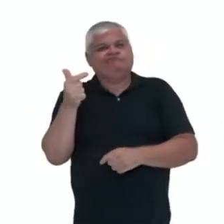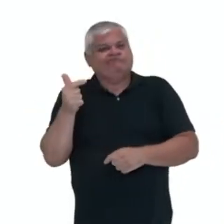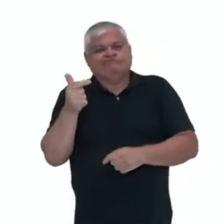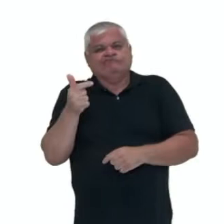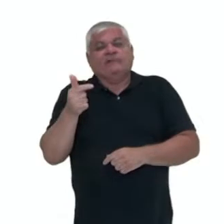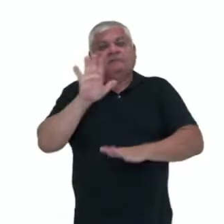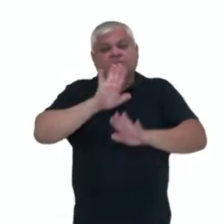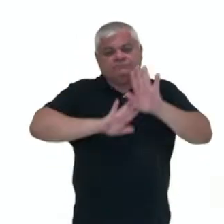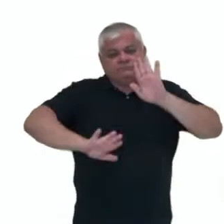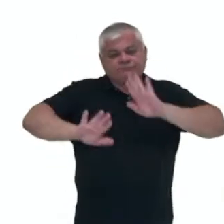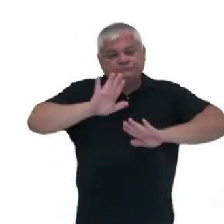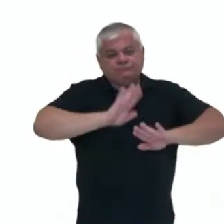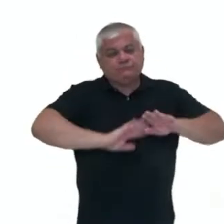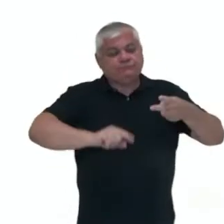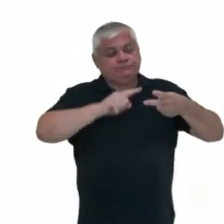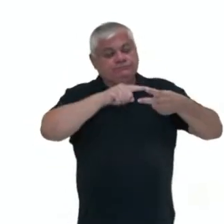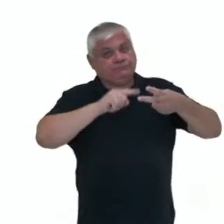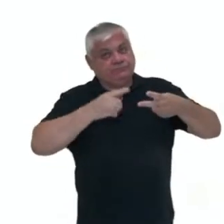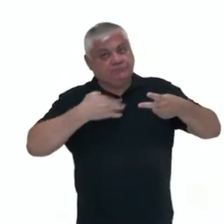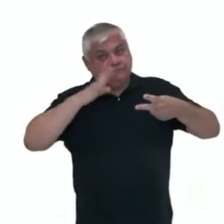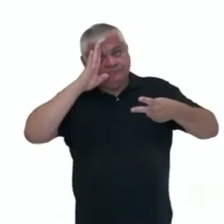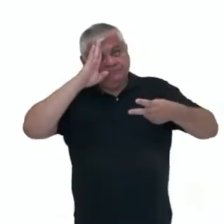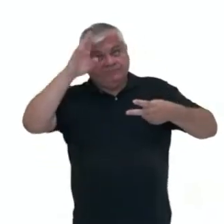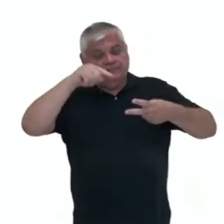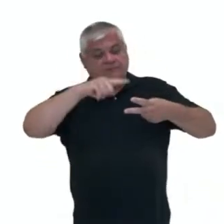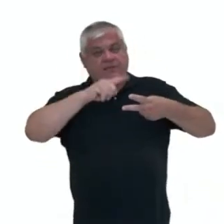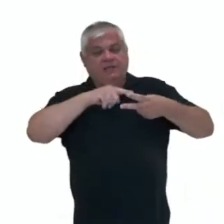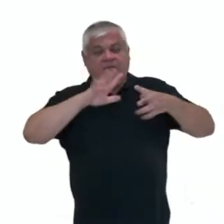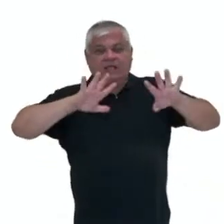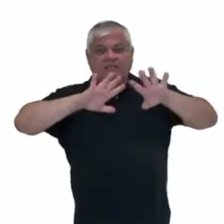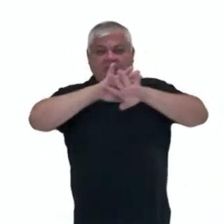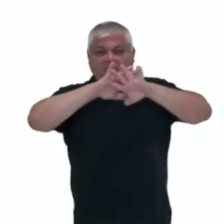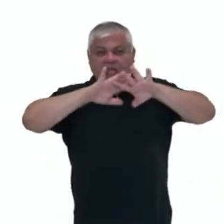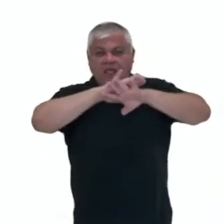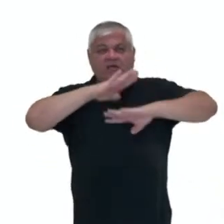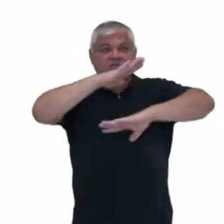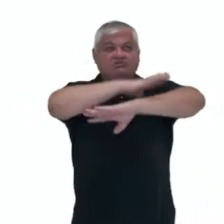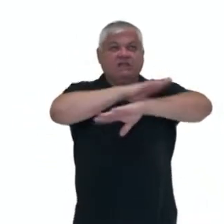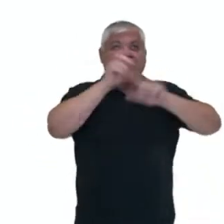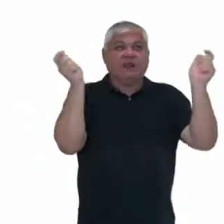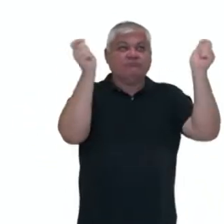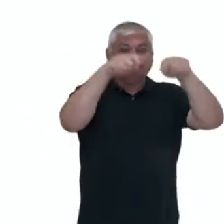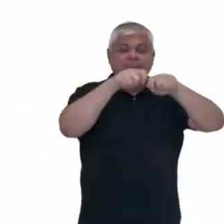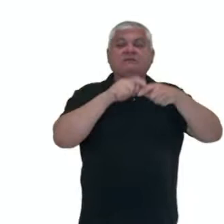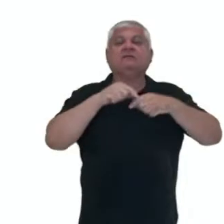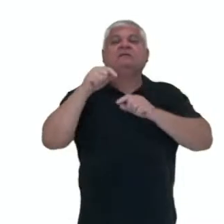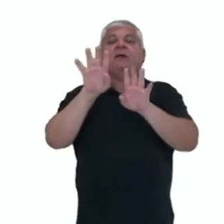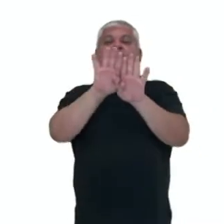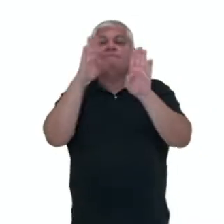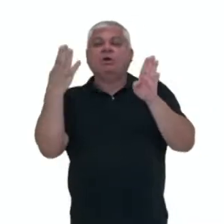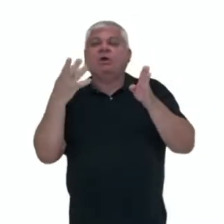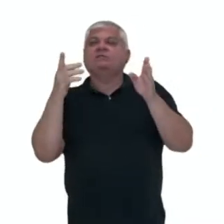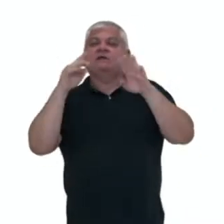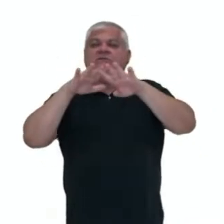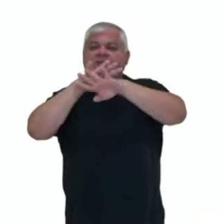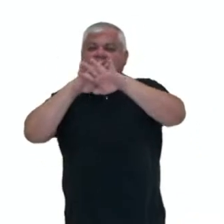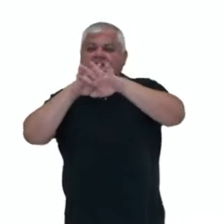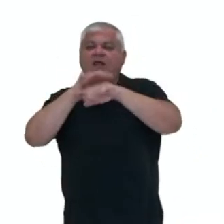preventivas, duas principais. Utilizar telas em portas e janelas e combater o inseto